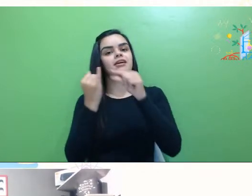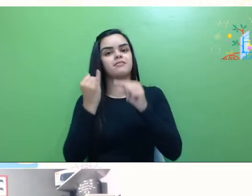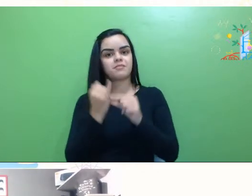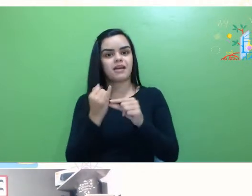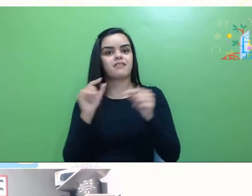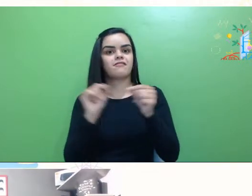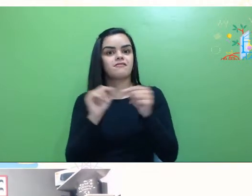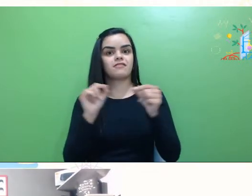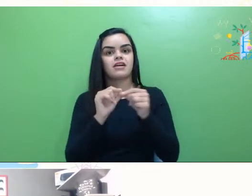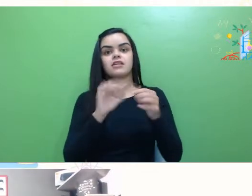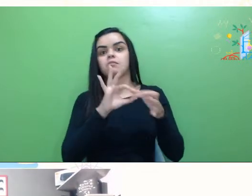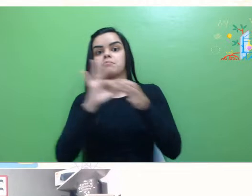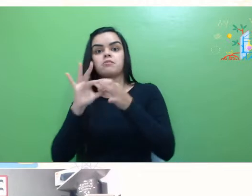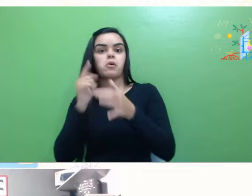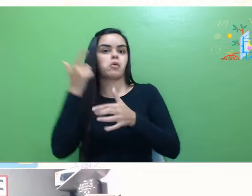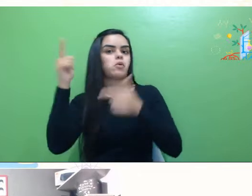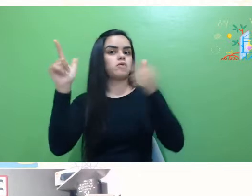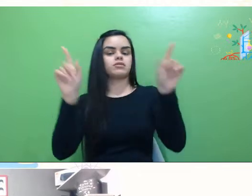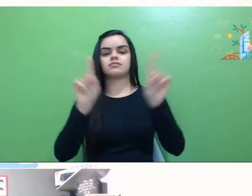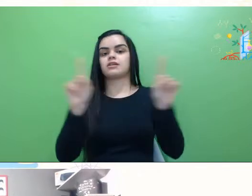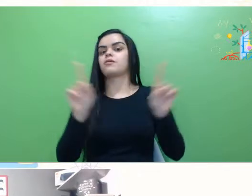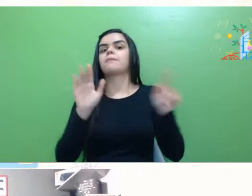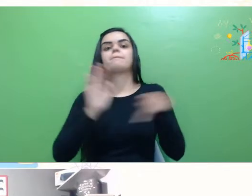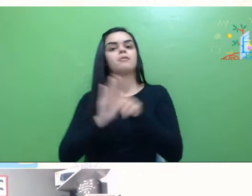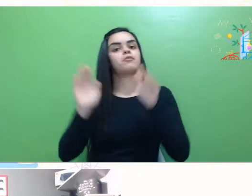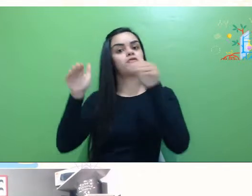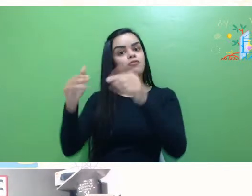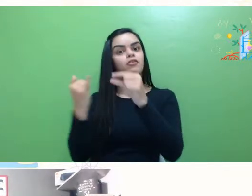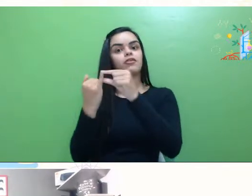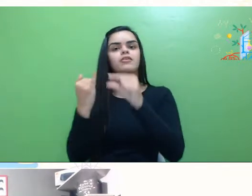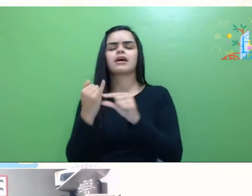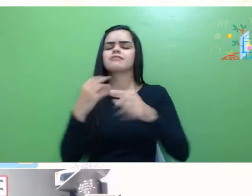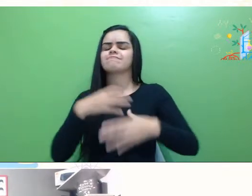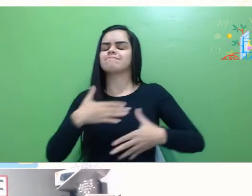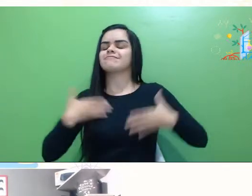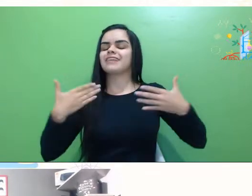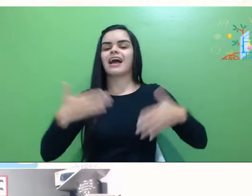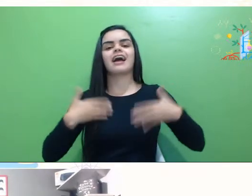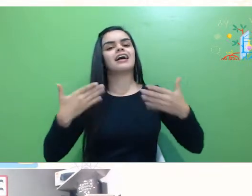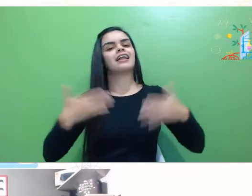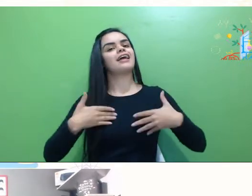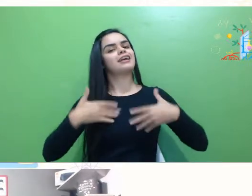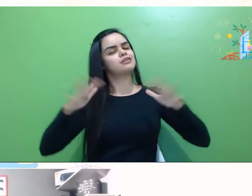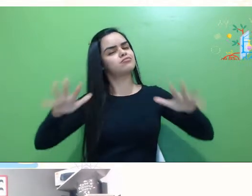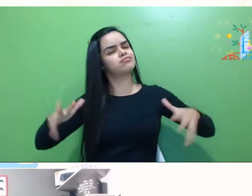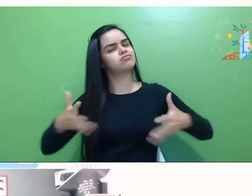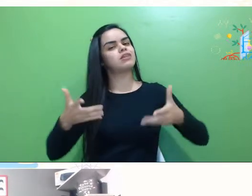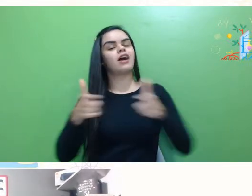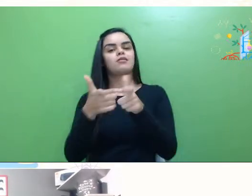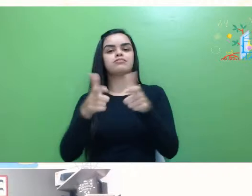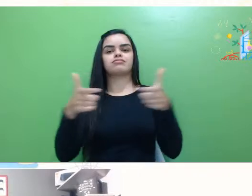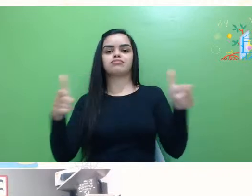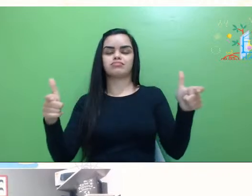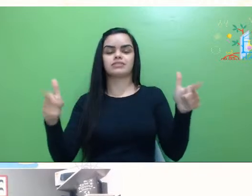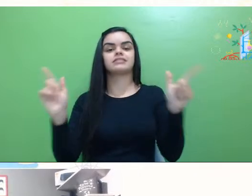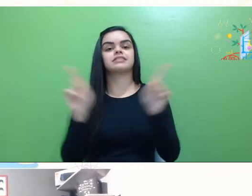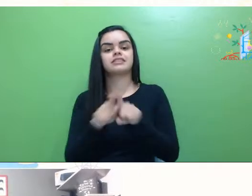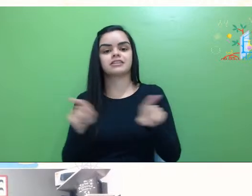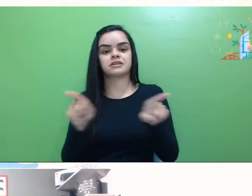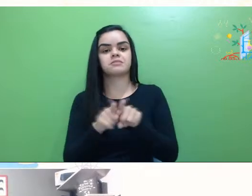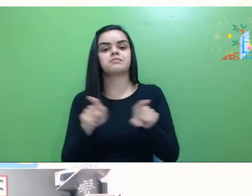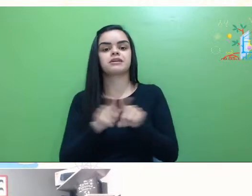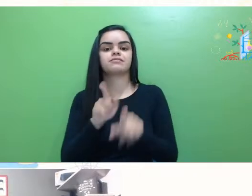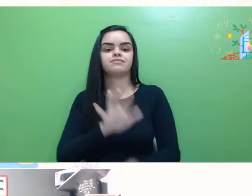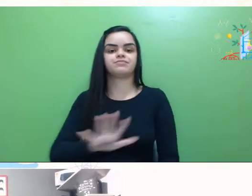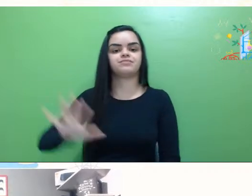outras parcerias, né? E muito nos alegra e motiva cada vez crescer mais o programa como um